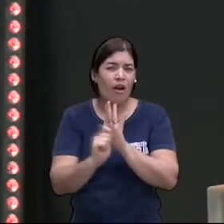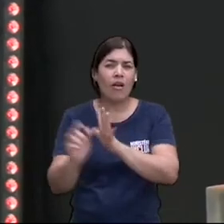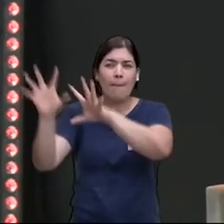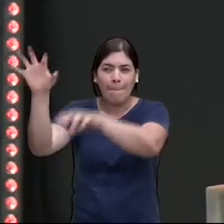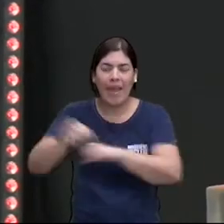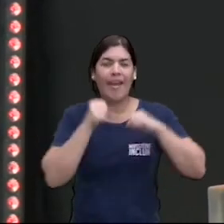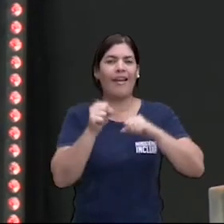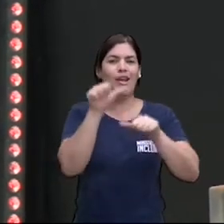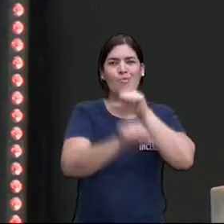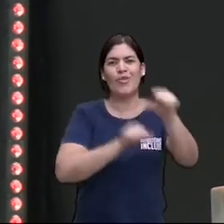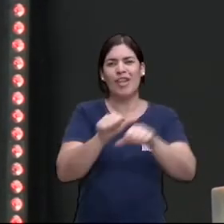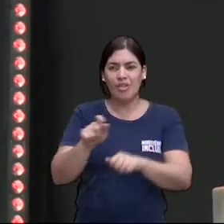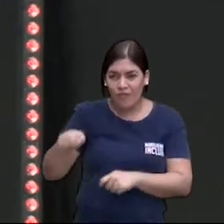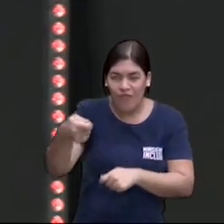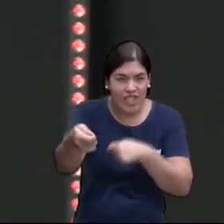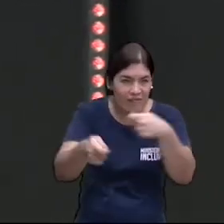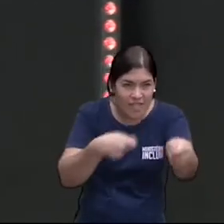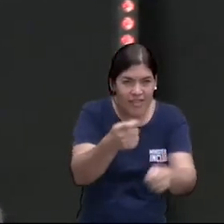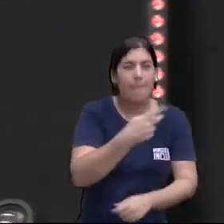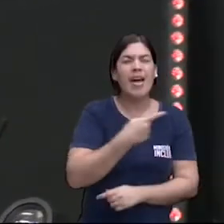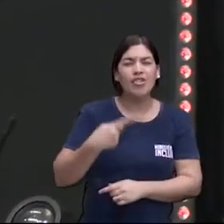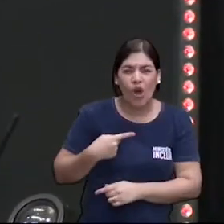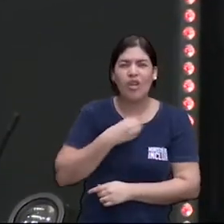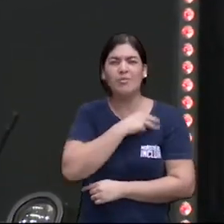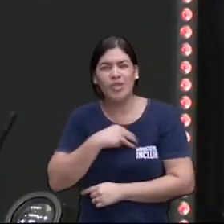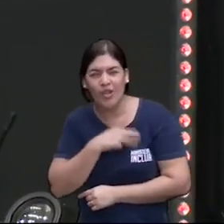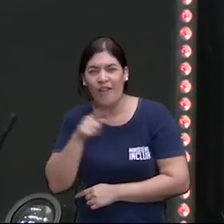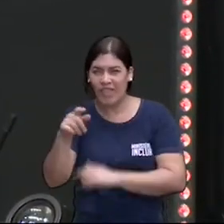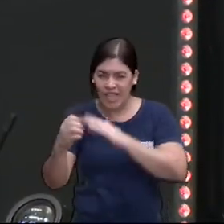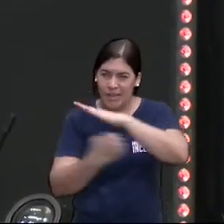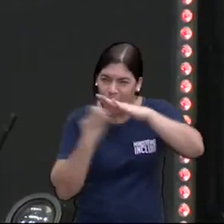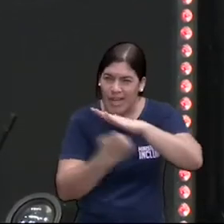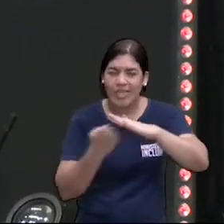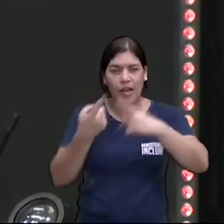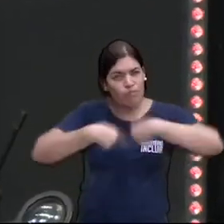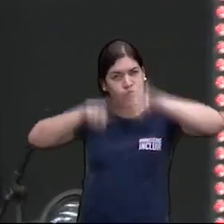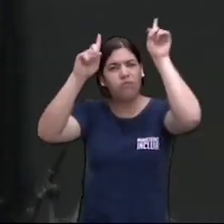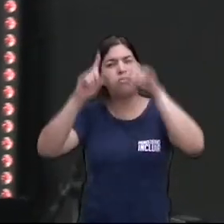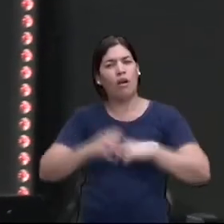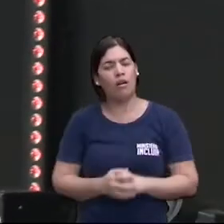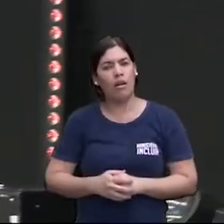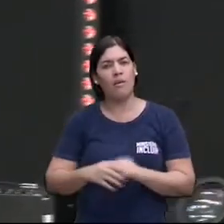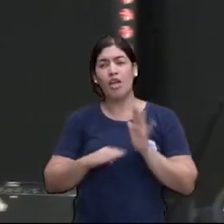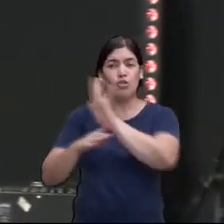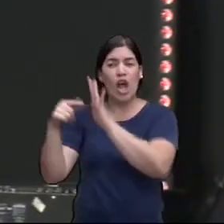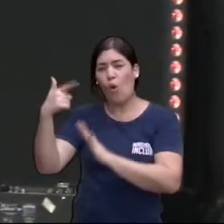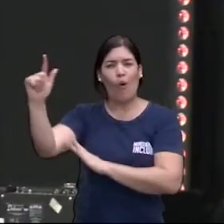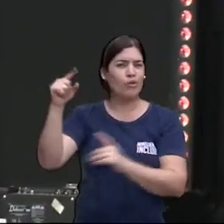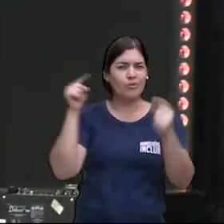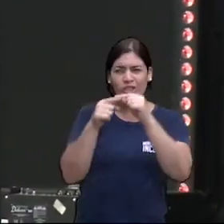vocês vão ser pastores vocês vão ser missionários vocês vão ser empresários bem sucedidos para tirar outros da droga